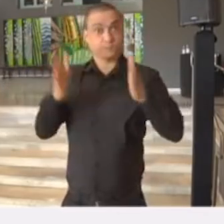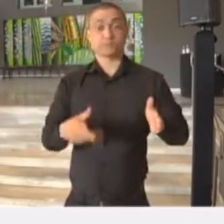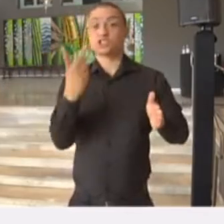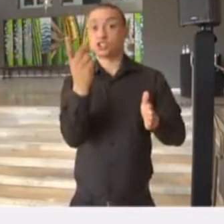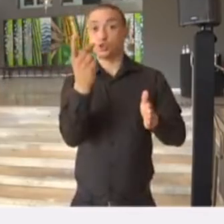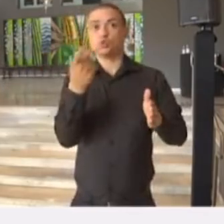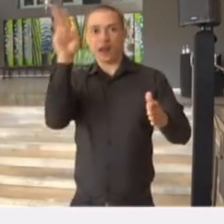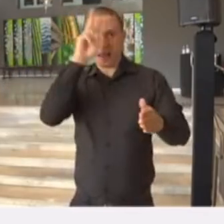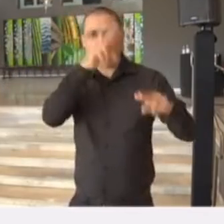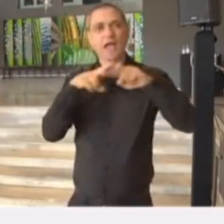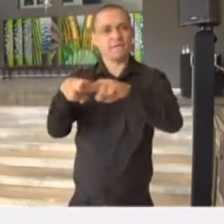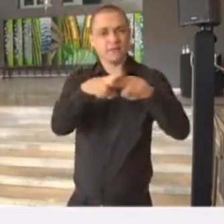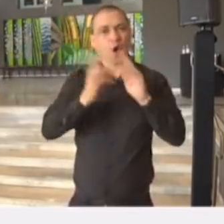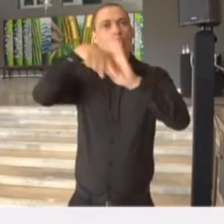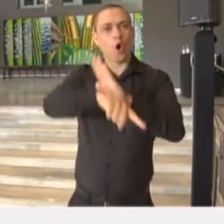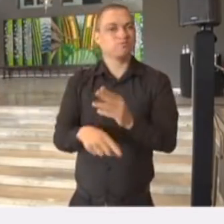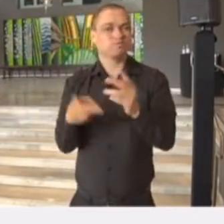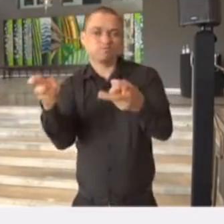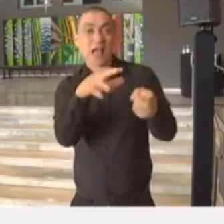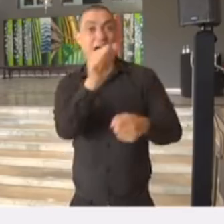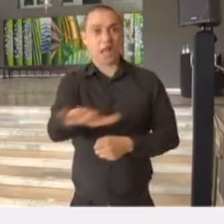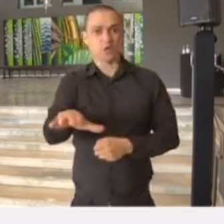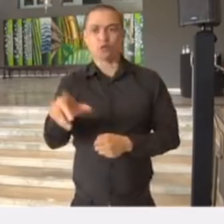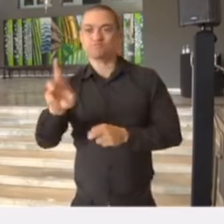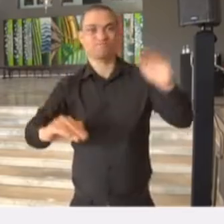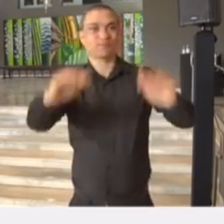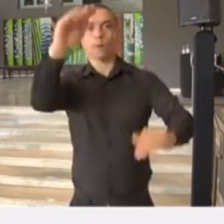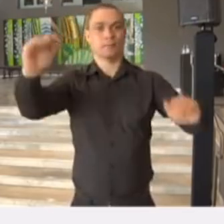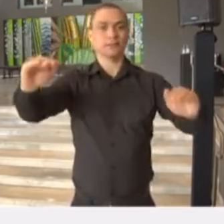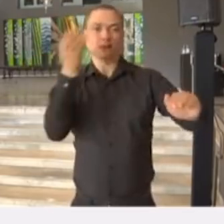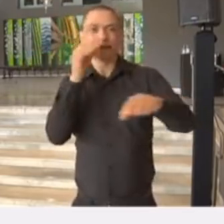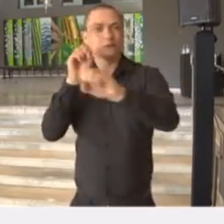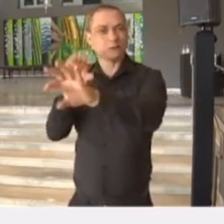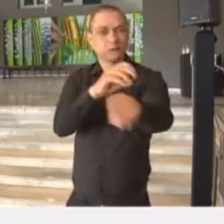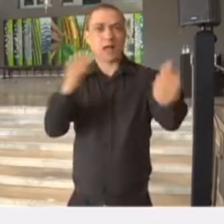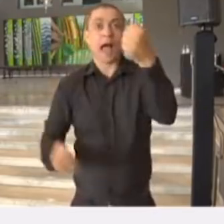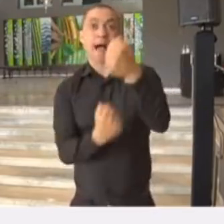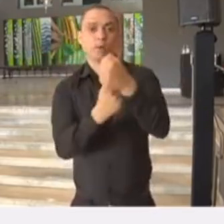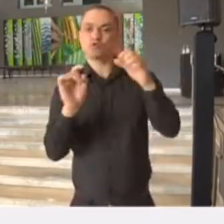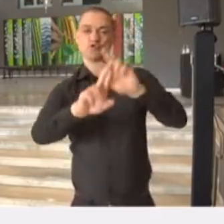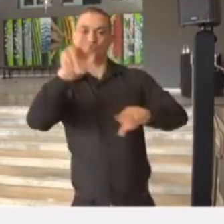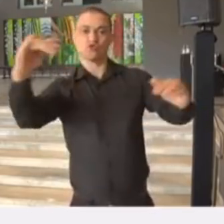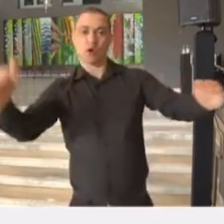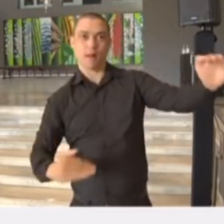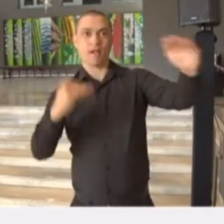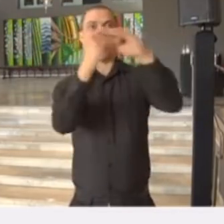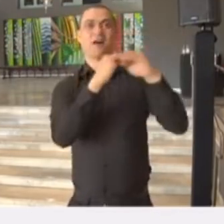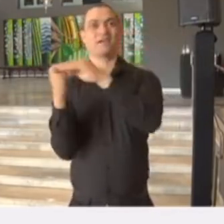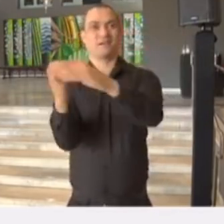aprofundamento, identificar em que nível está cada um dos estudantes, e apoiá-los, a partir desta identificação,